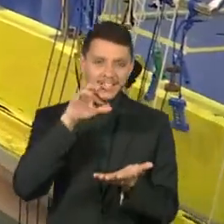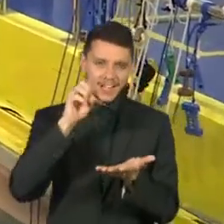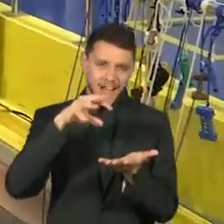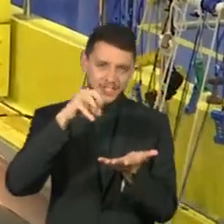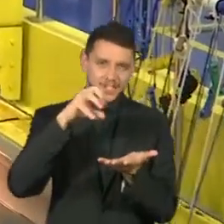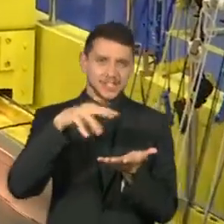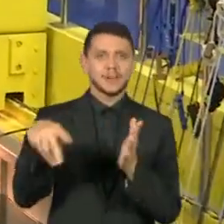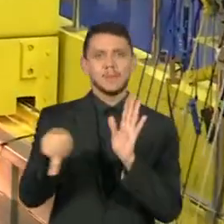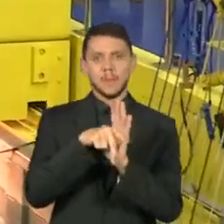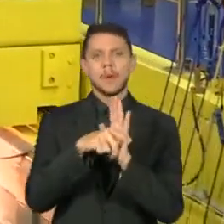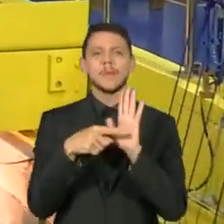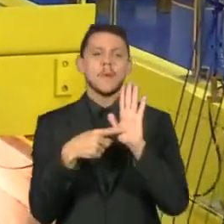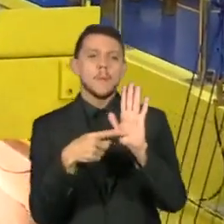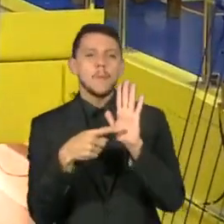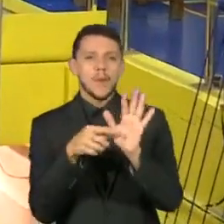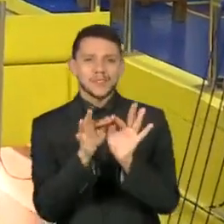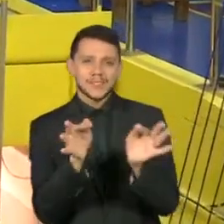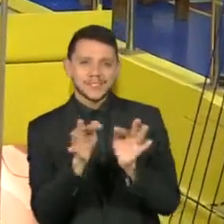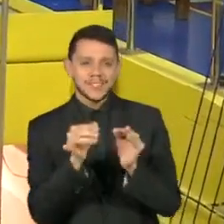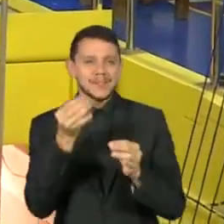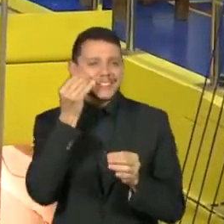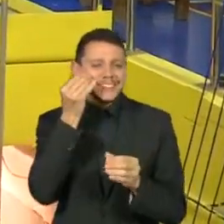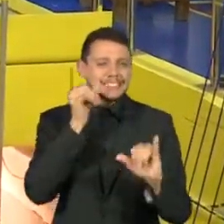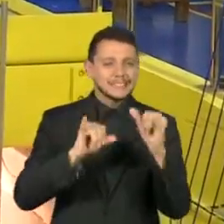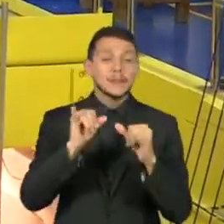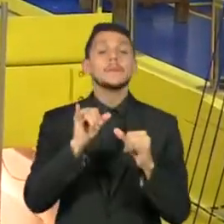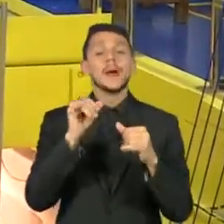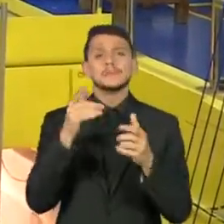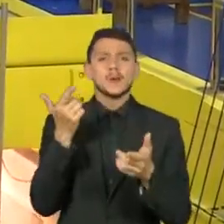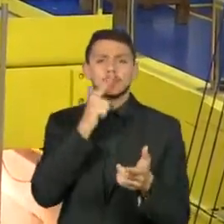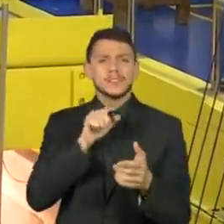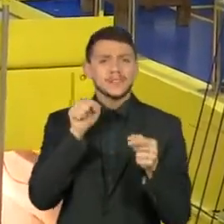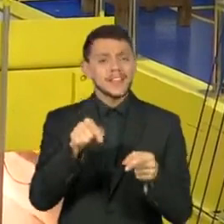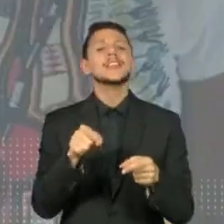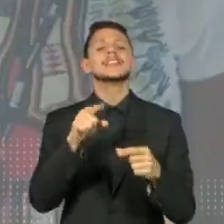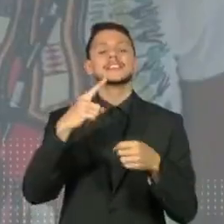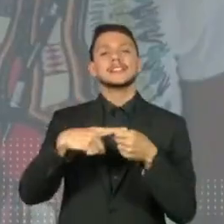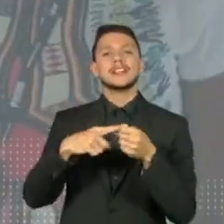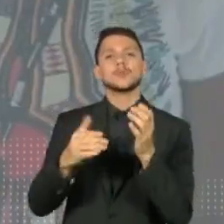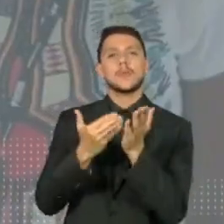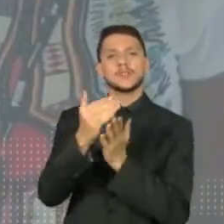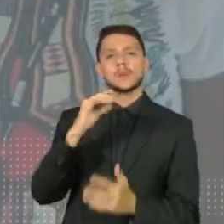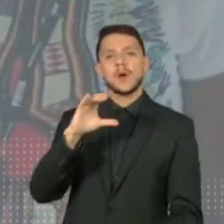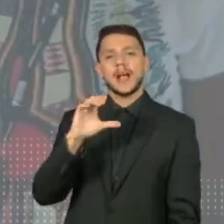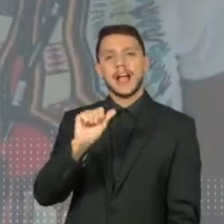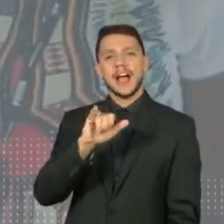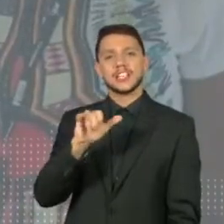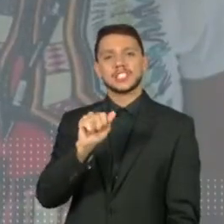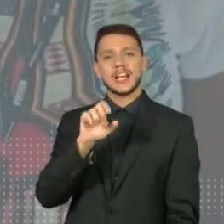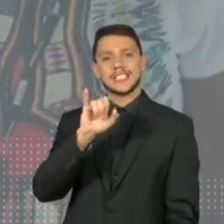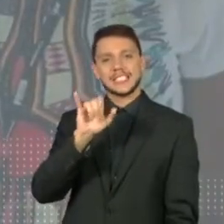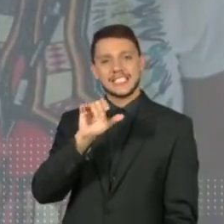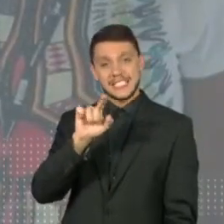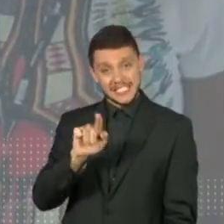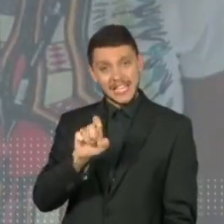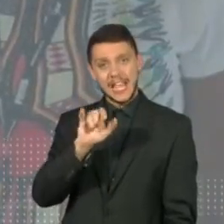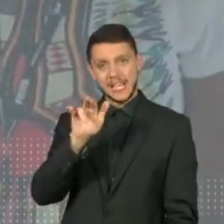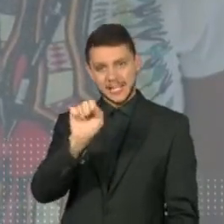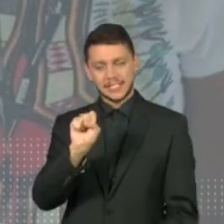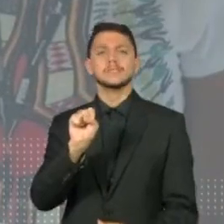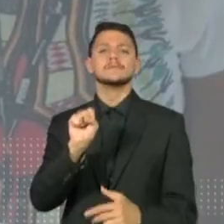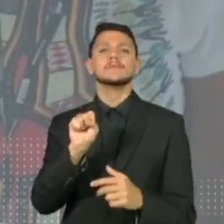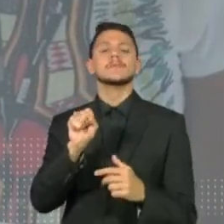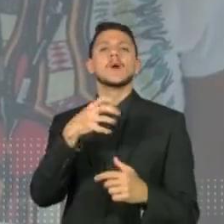aqui, ela trilhou um longo caminho que começa em Cajazeiras, periferia de Salvador. De lá, ela foi estudar física médica pela